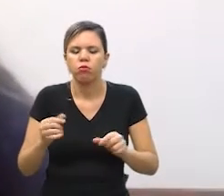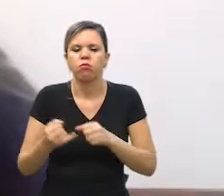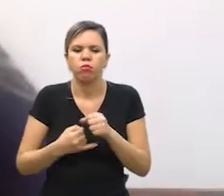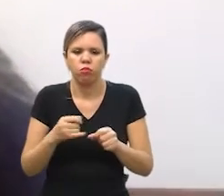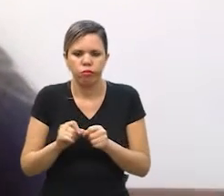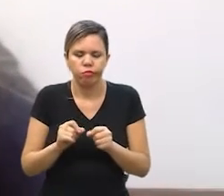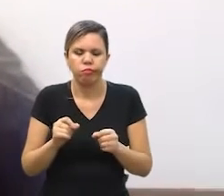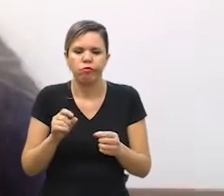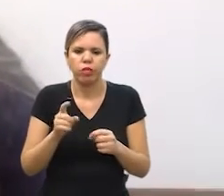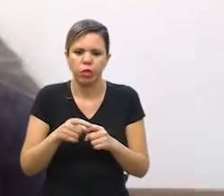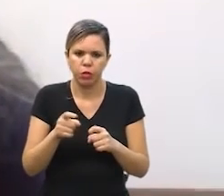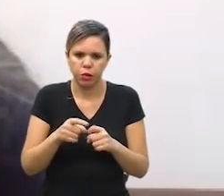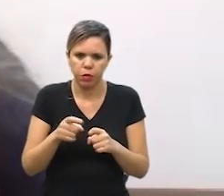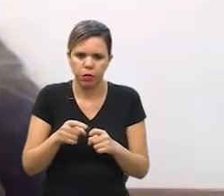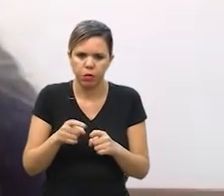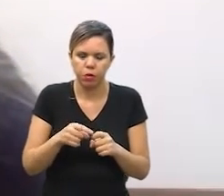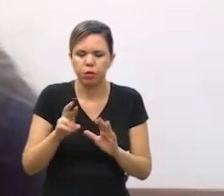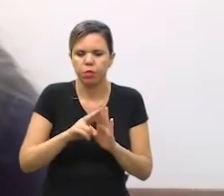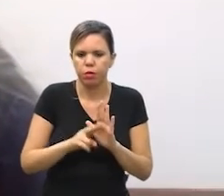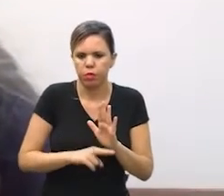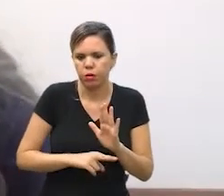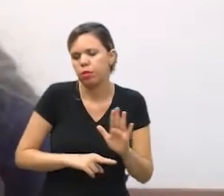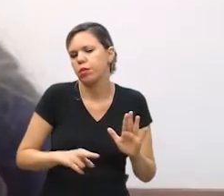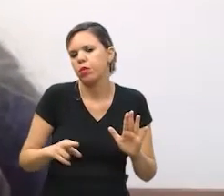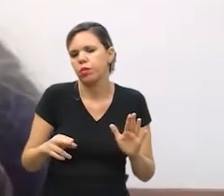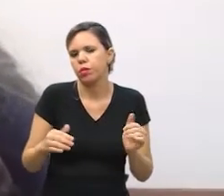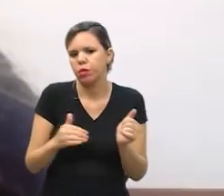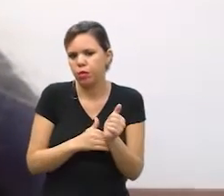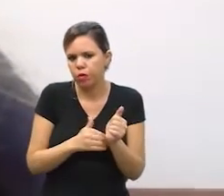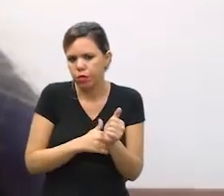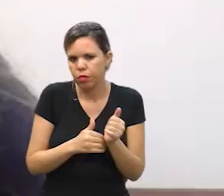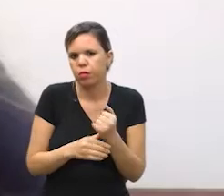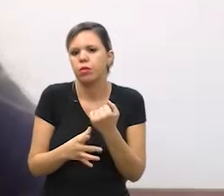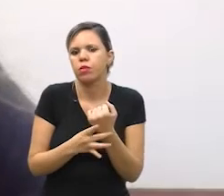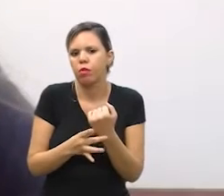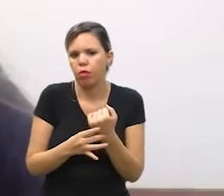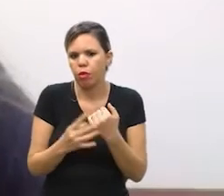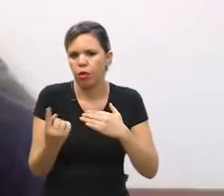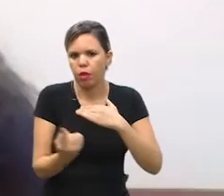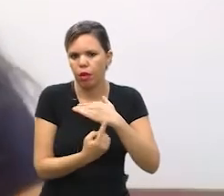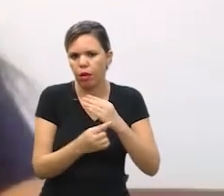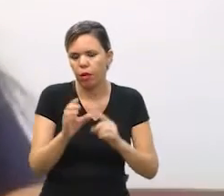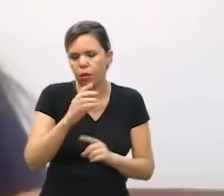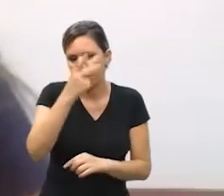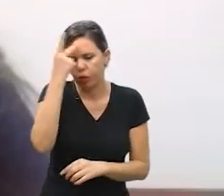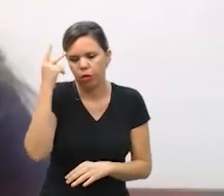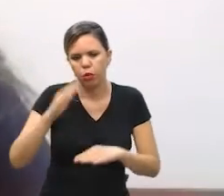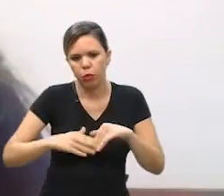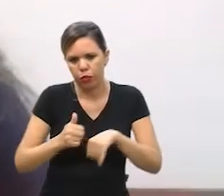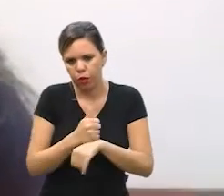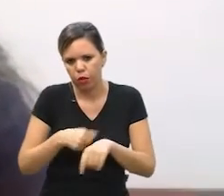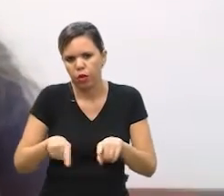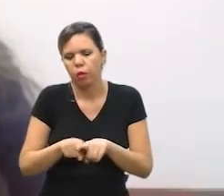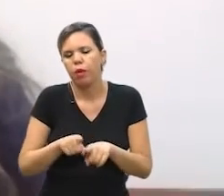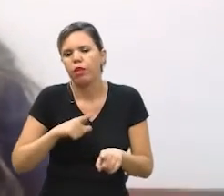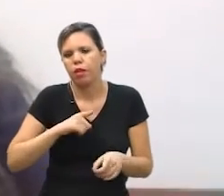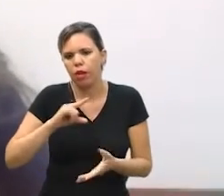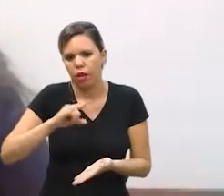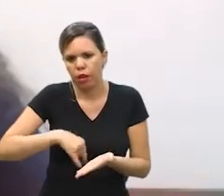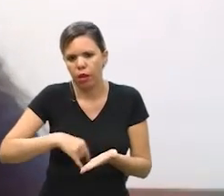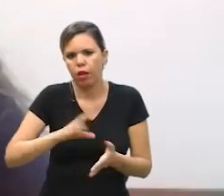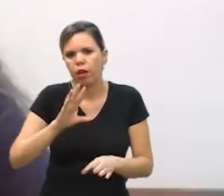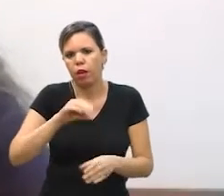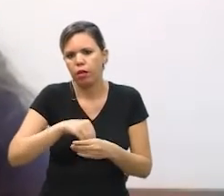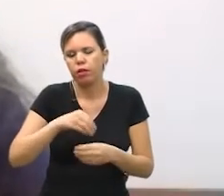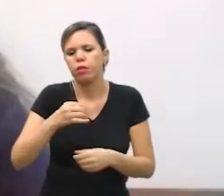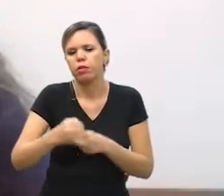recomendações em relação a privacidade de dados em relação a segurança mesmo para o paciente e para o profissional tem prescrição eletrônica